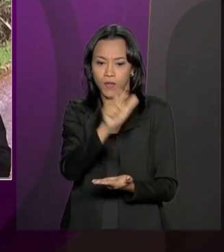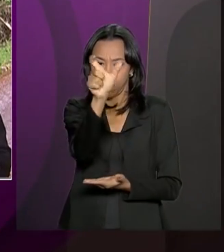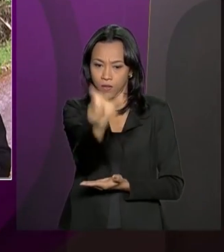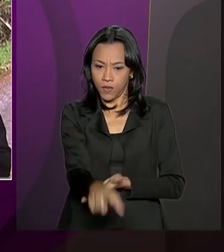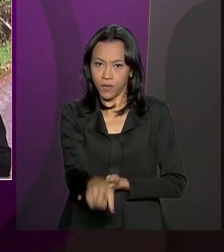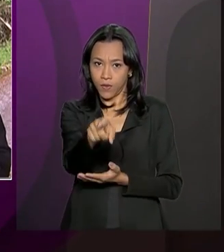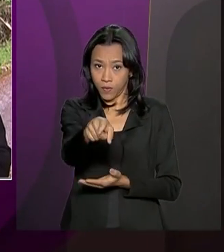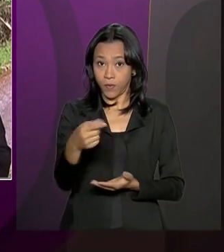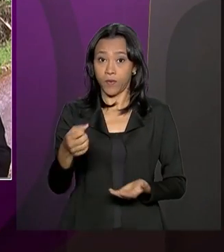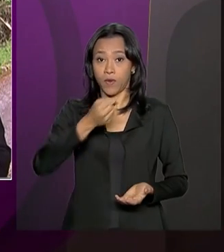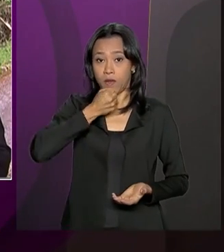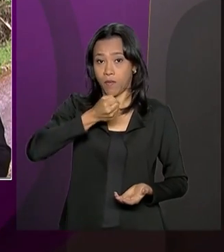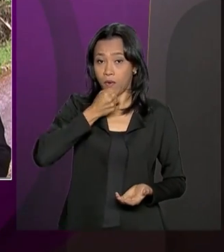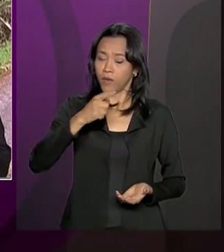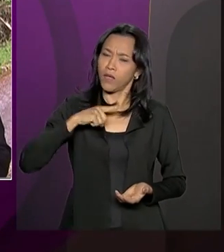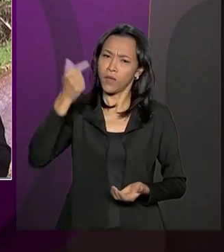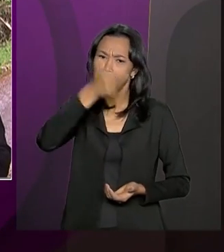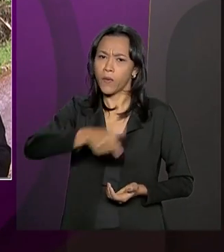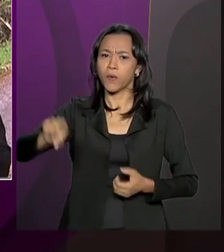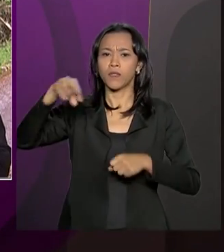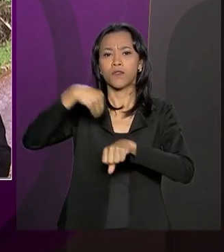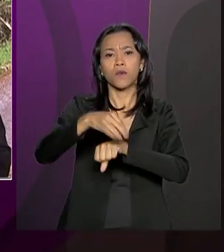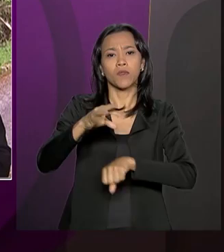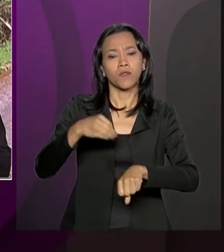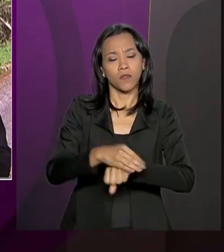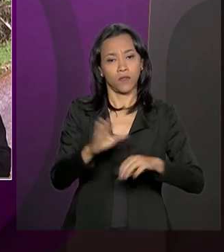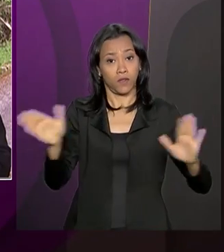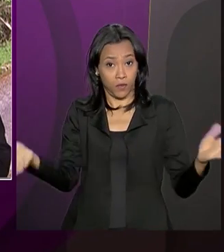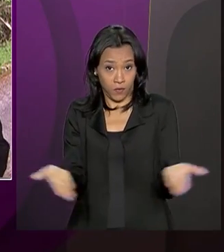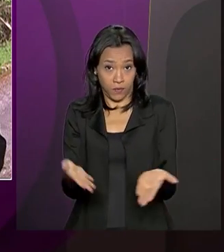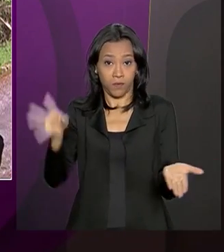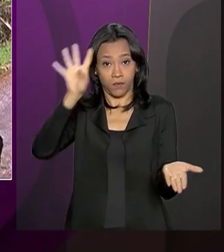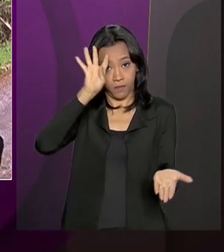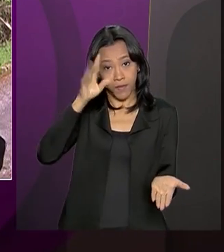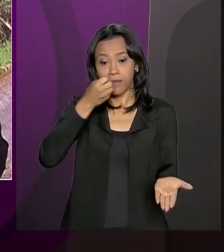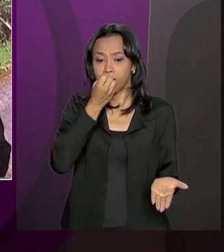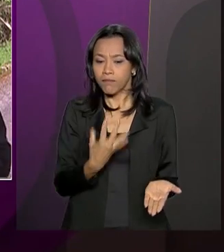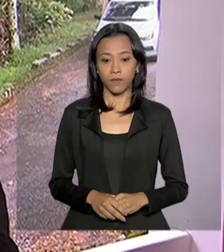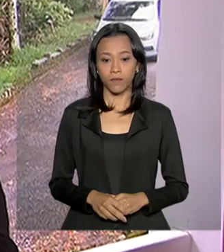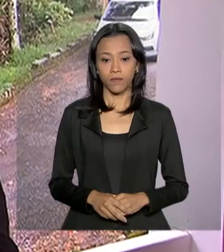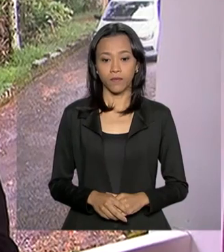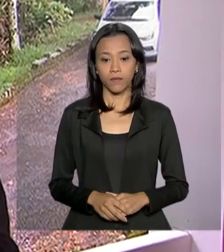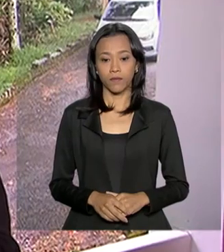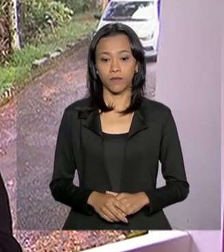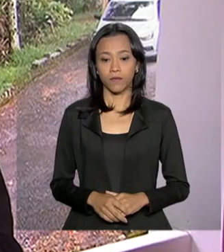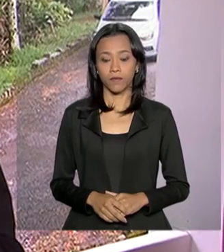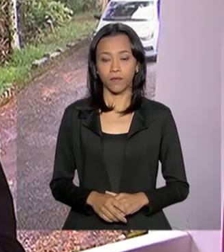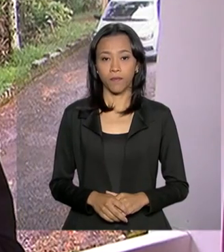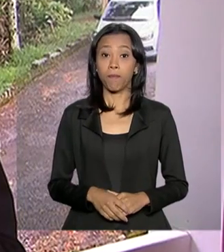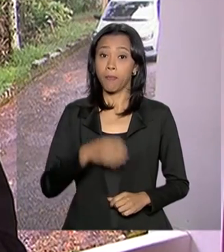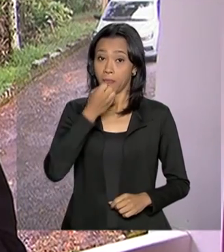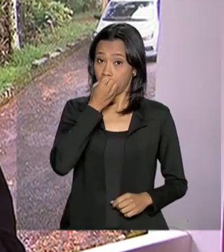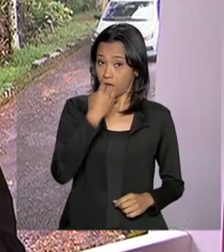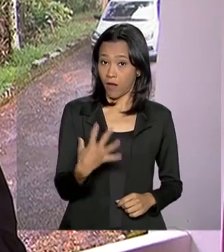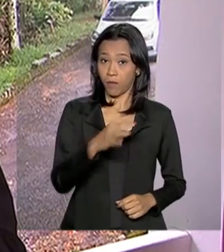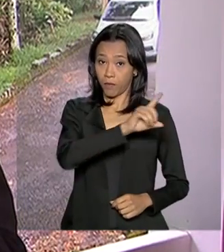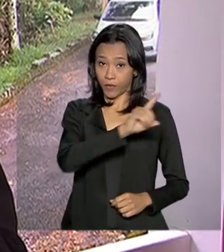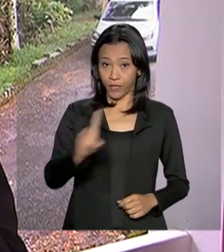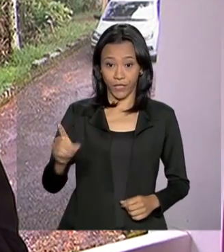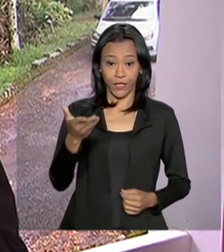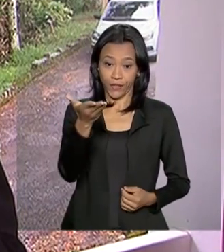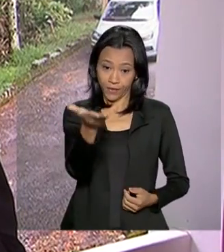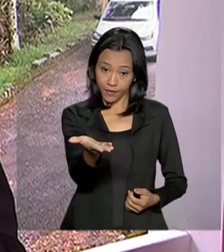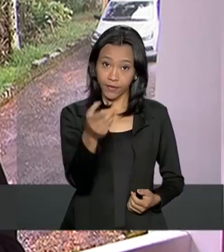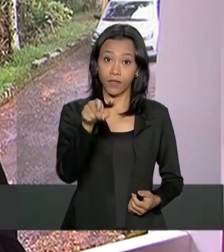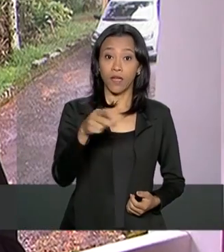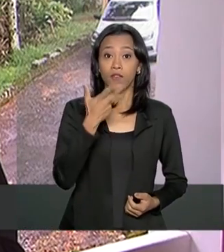repórter Maurício de Almeida tem outras informações desta quarta-feira. Olá, Maurício, bom dia. Bom dia, eu sou Maurício de Almeida